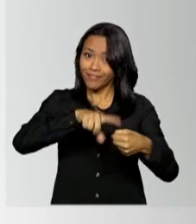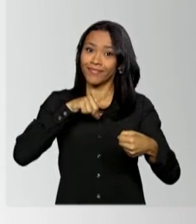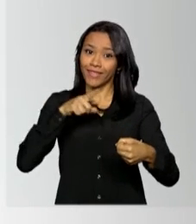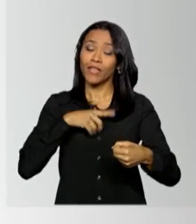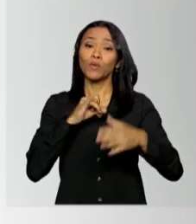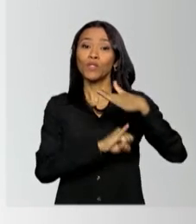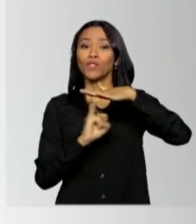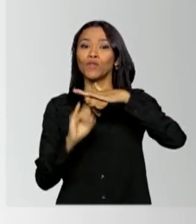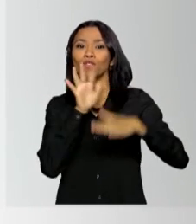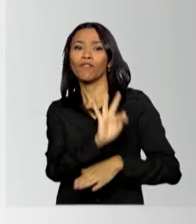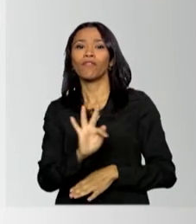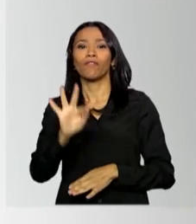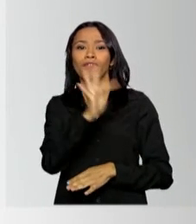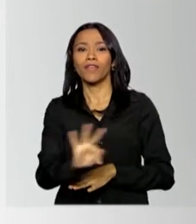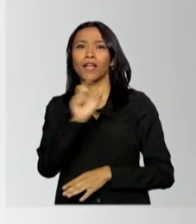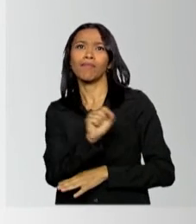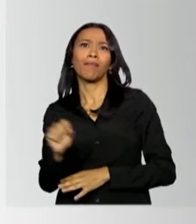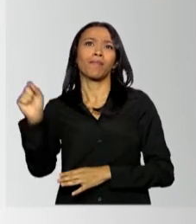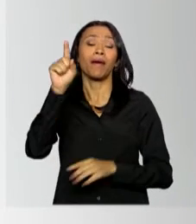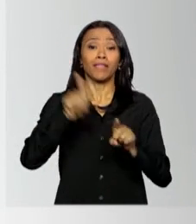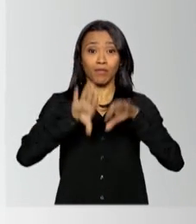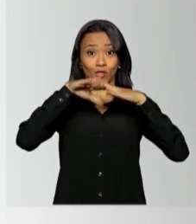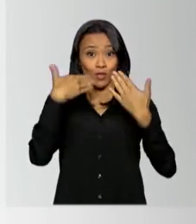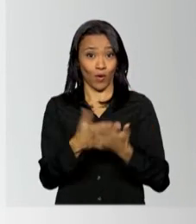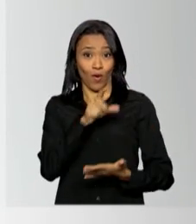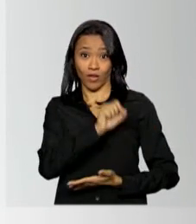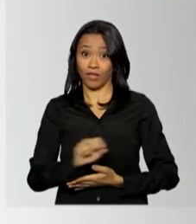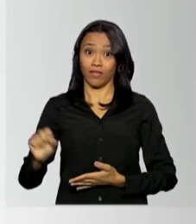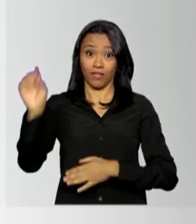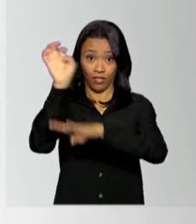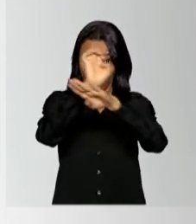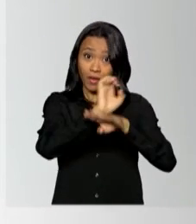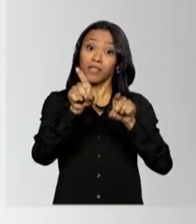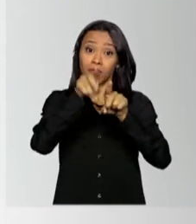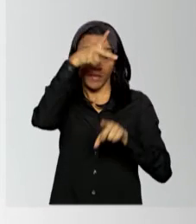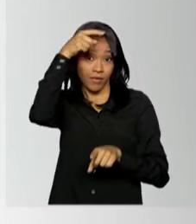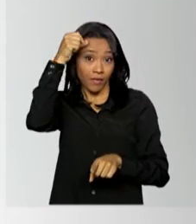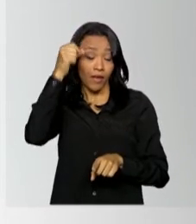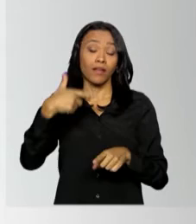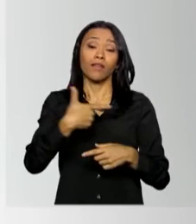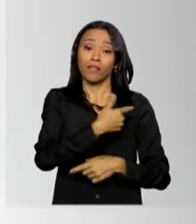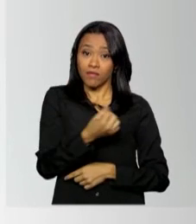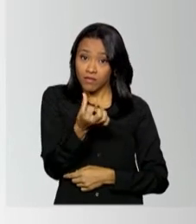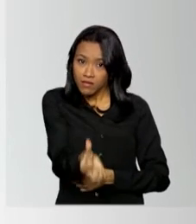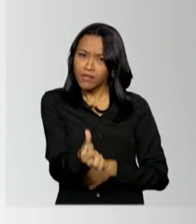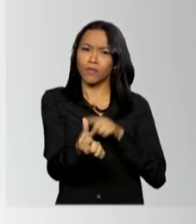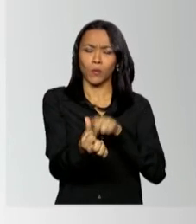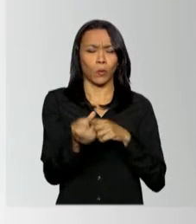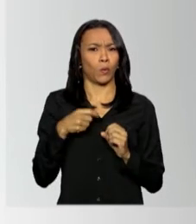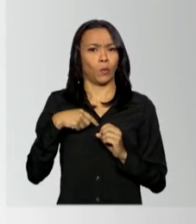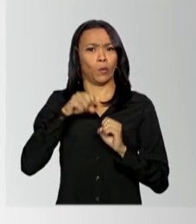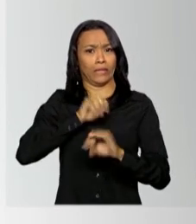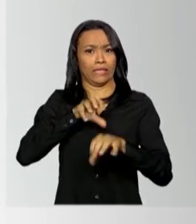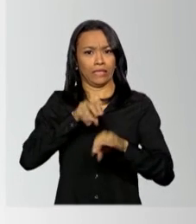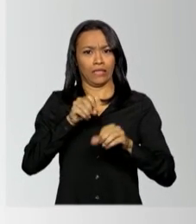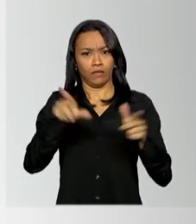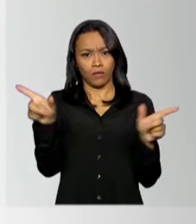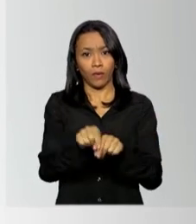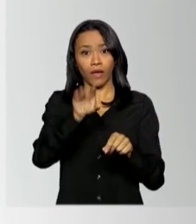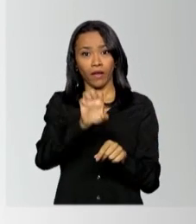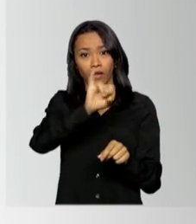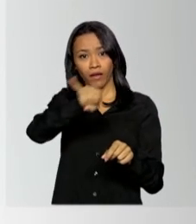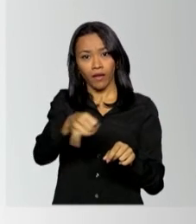são os Institutos Federais e as Redes Estaduais e Municipais. Em 2016, a educação de jovens e